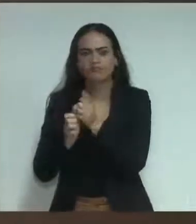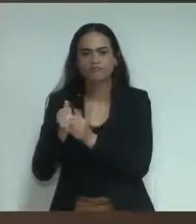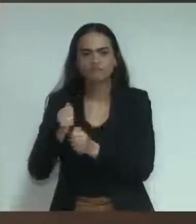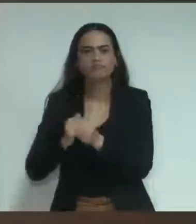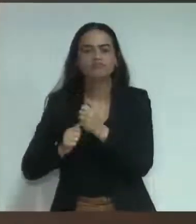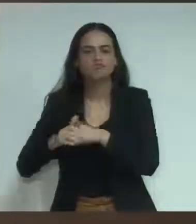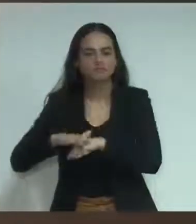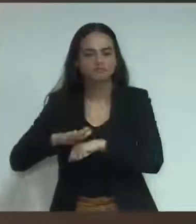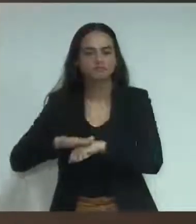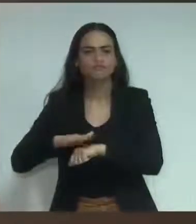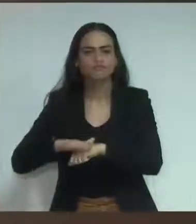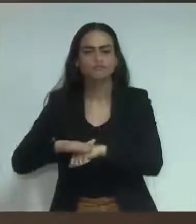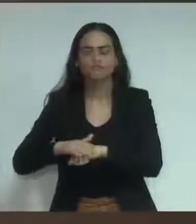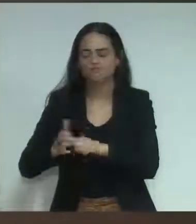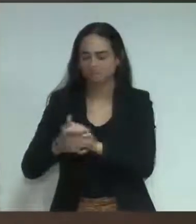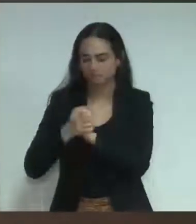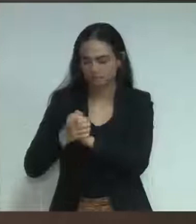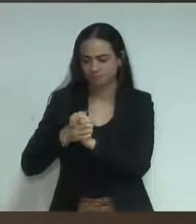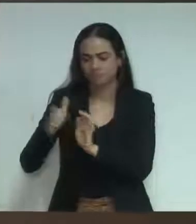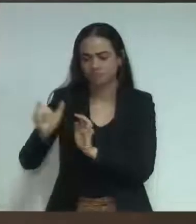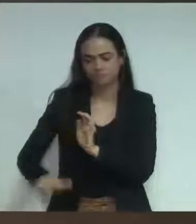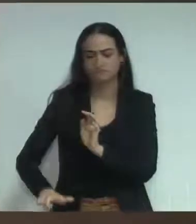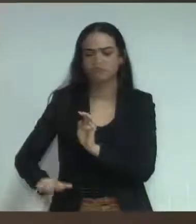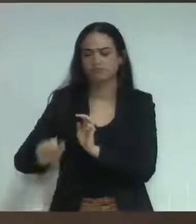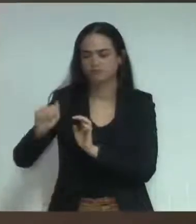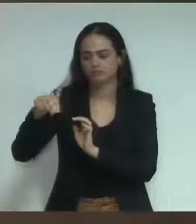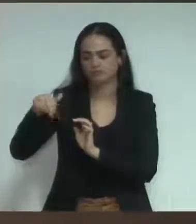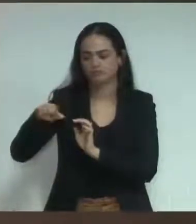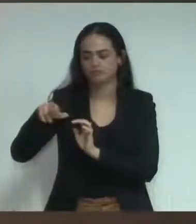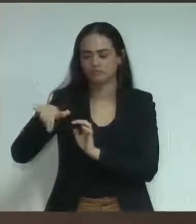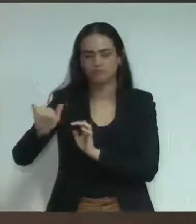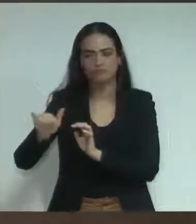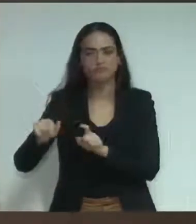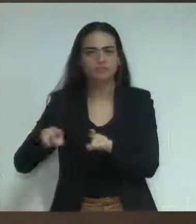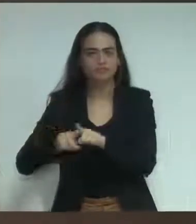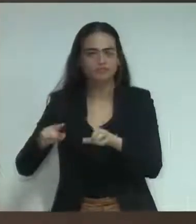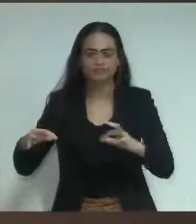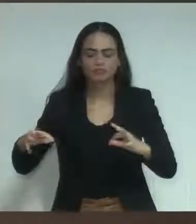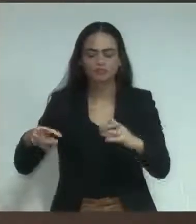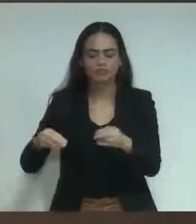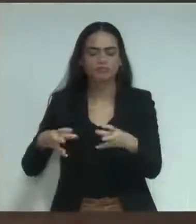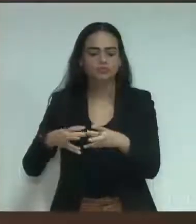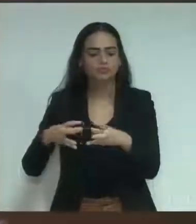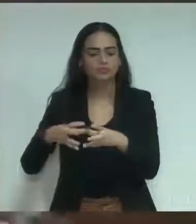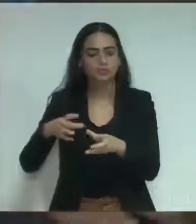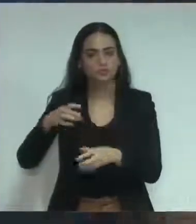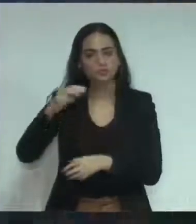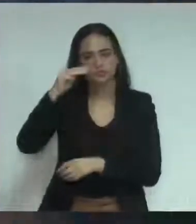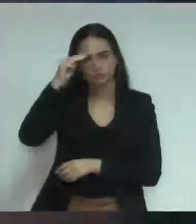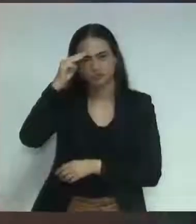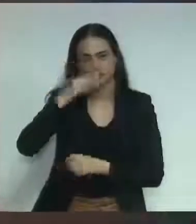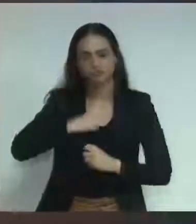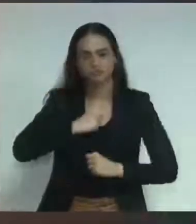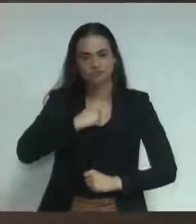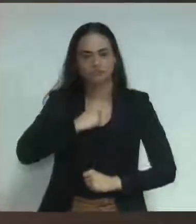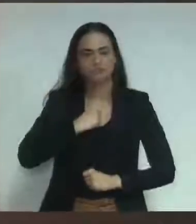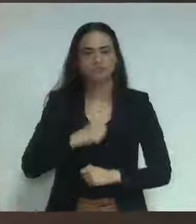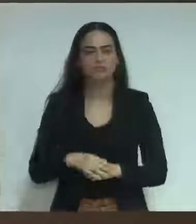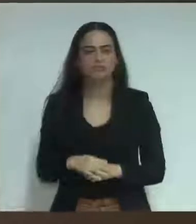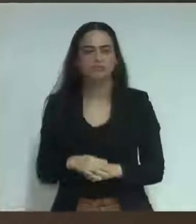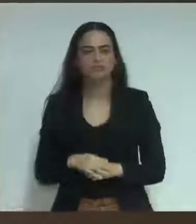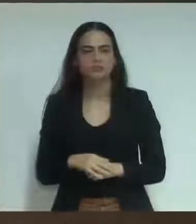Parabéns à Mauri, ao grupo, ao trabalho que faz. E, como eu te disse um dia pessoalmente, eu quero nunca